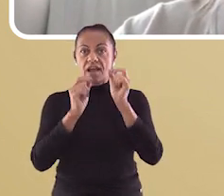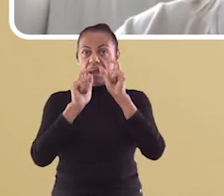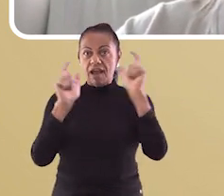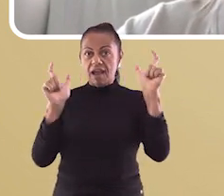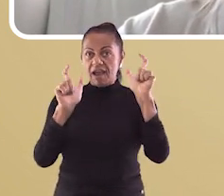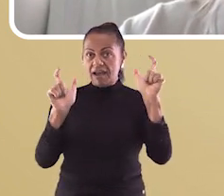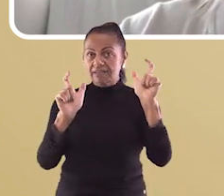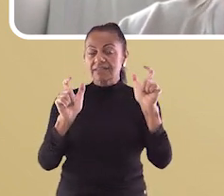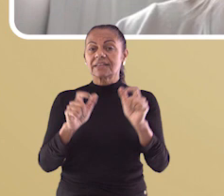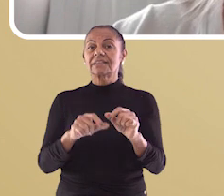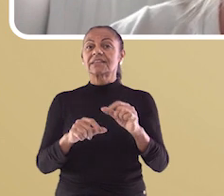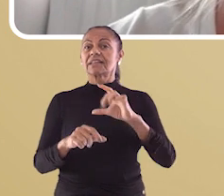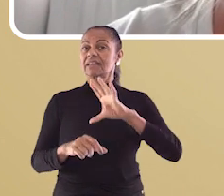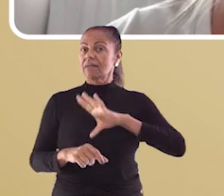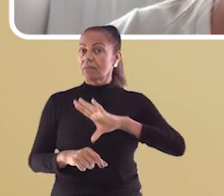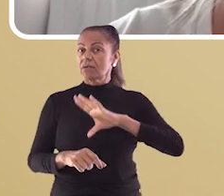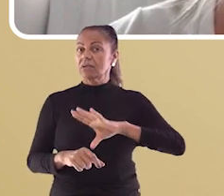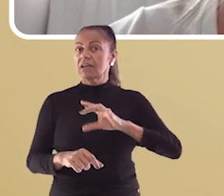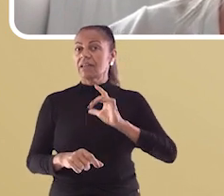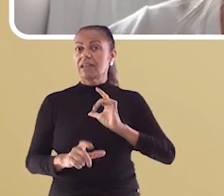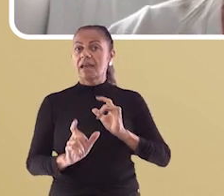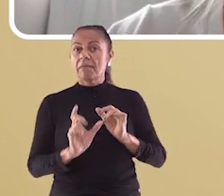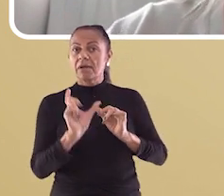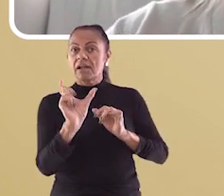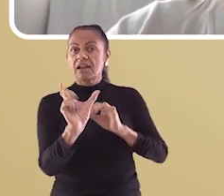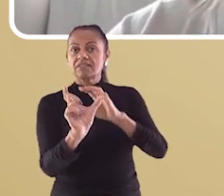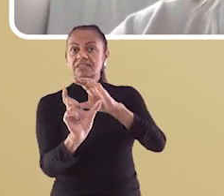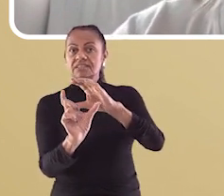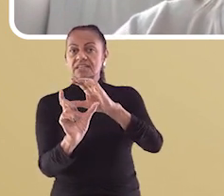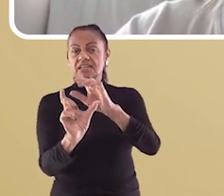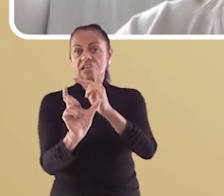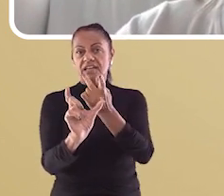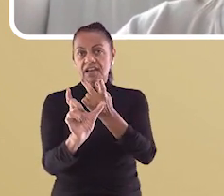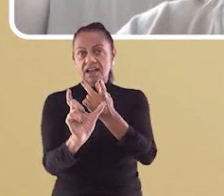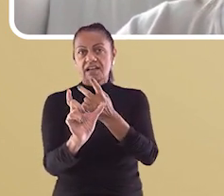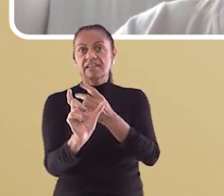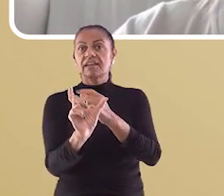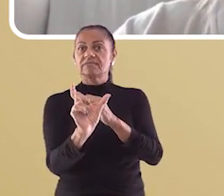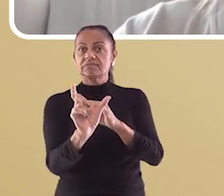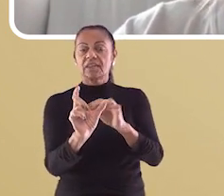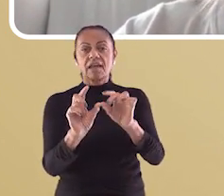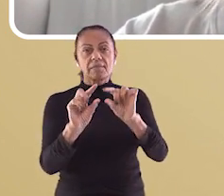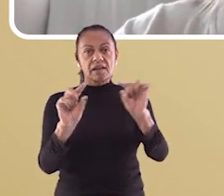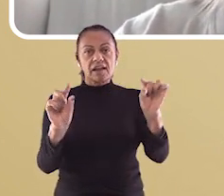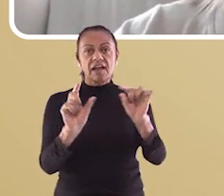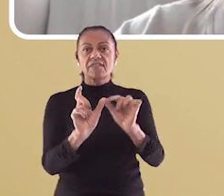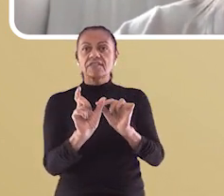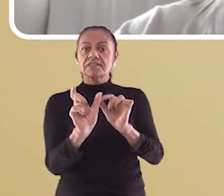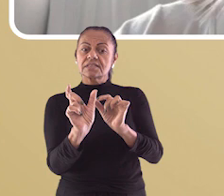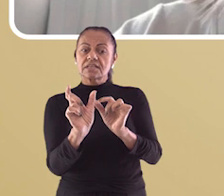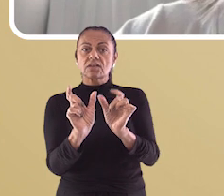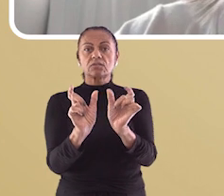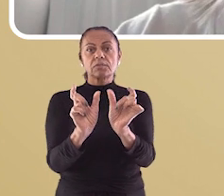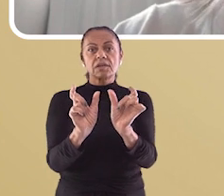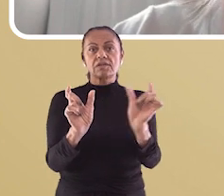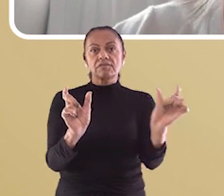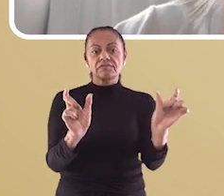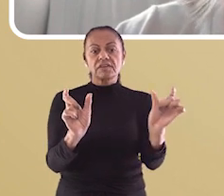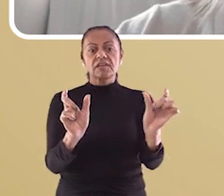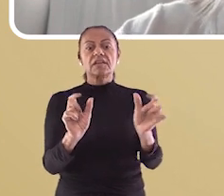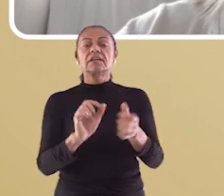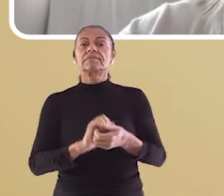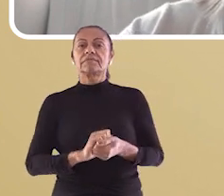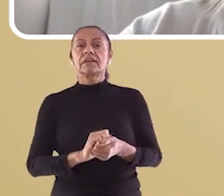atentos que, em português, existem palavras com CH em sílabas no início, meio e fim. Em nomes